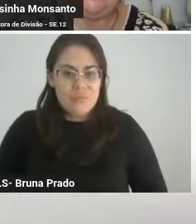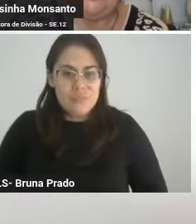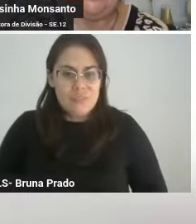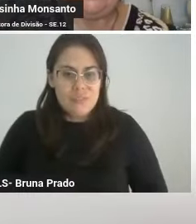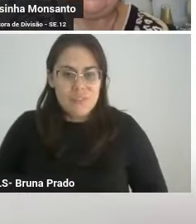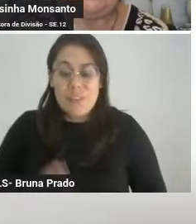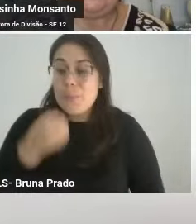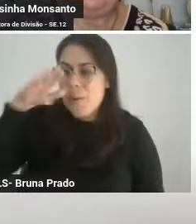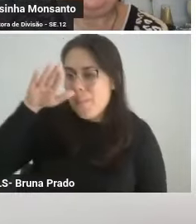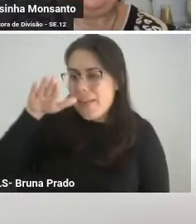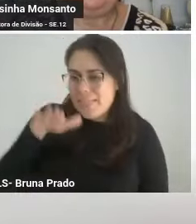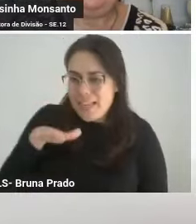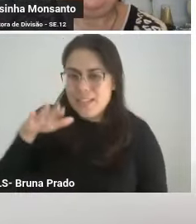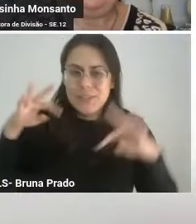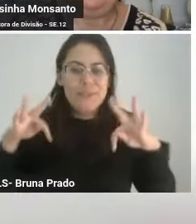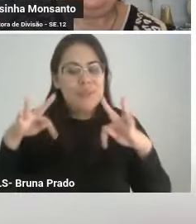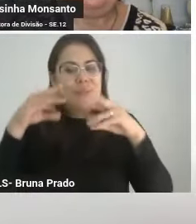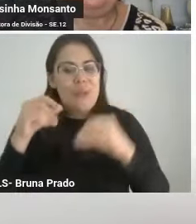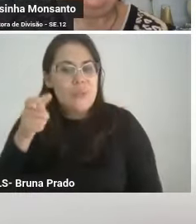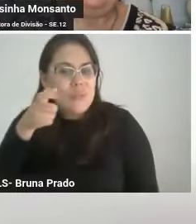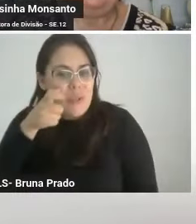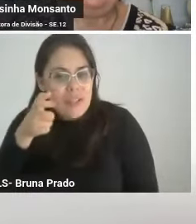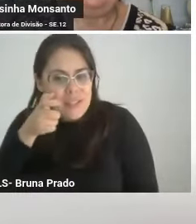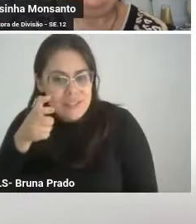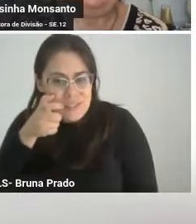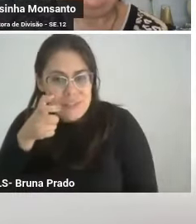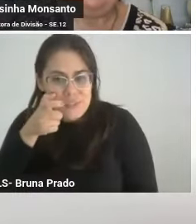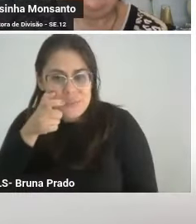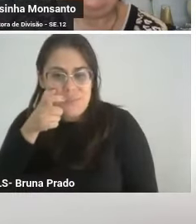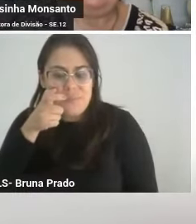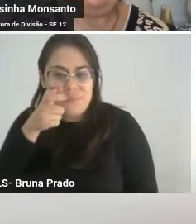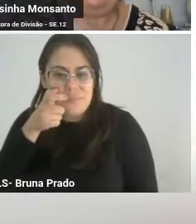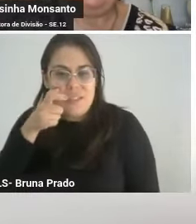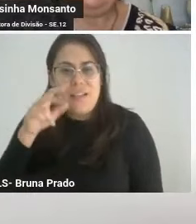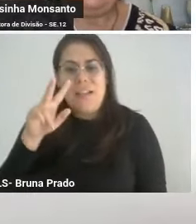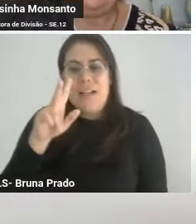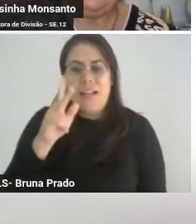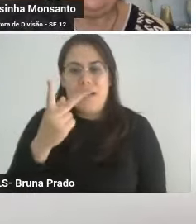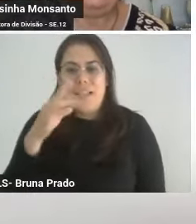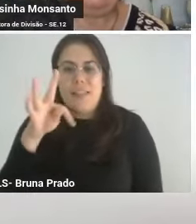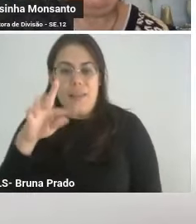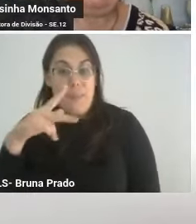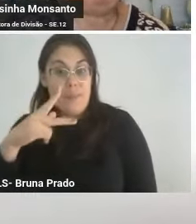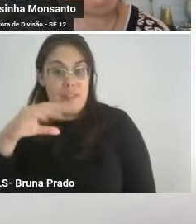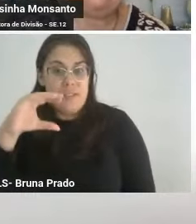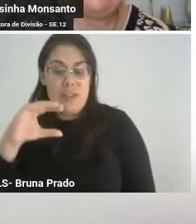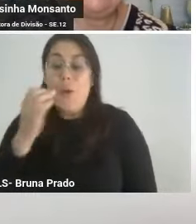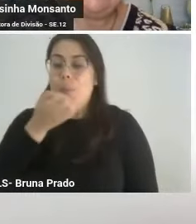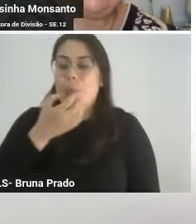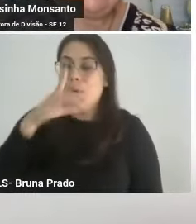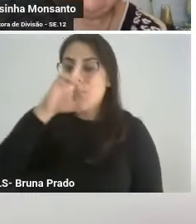tarde para quem nos assiste em HTPC no período da tarde, bom dia para quem está nos vendo